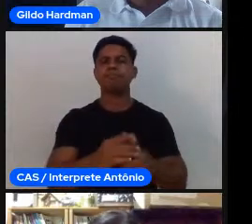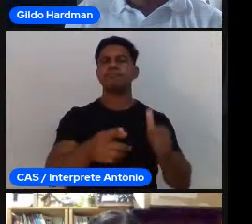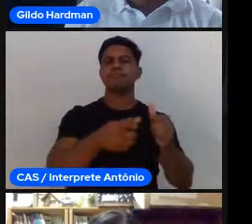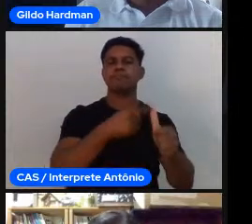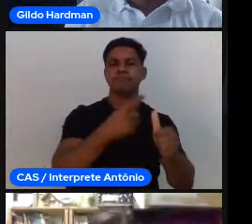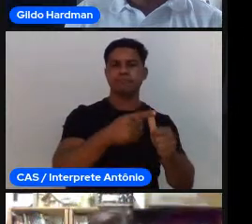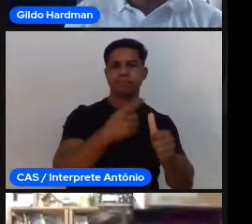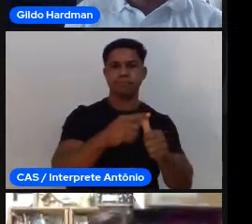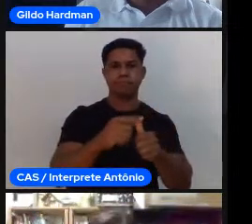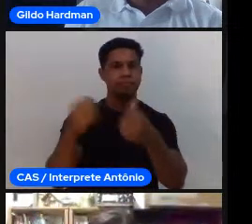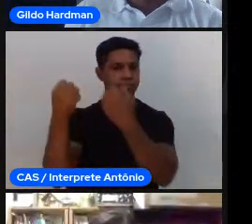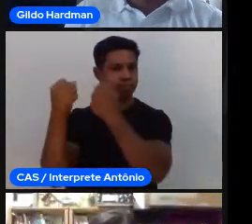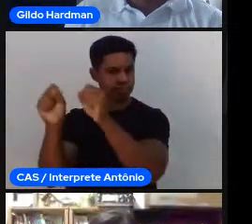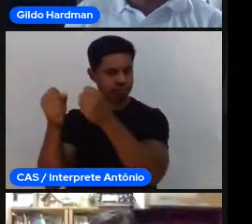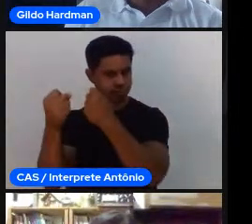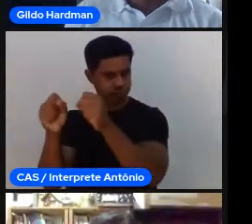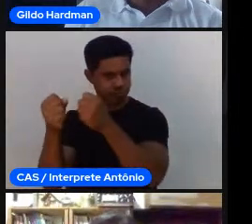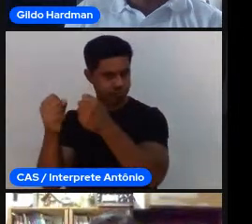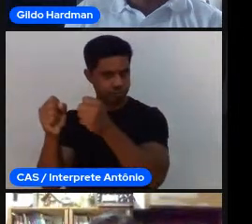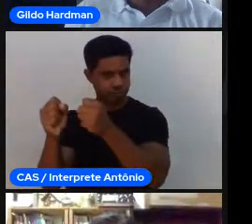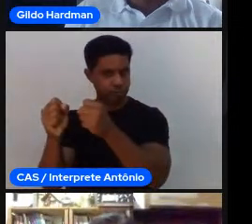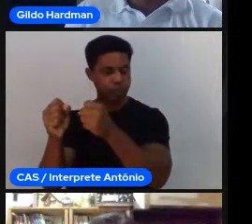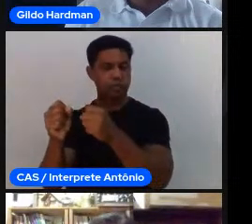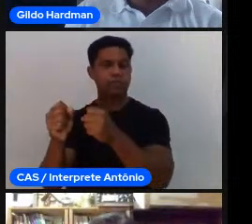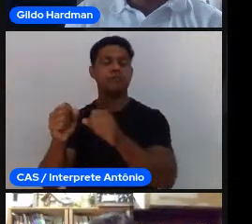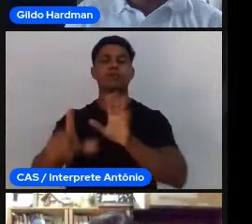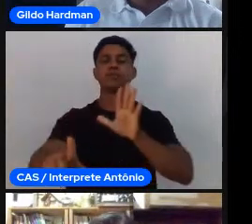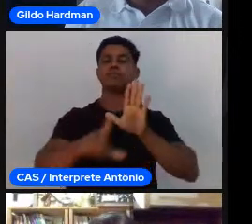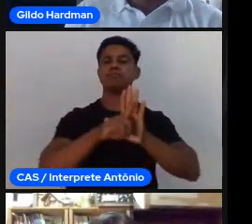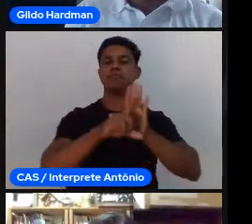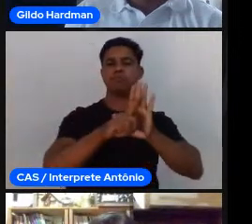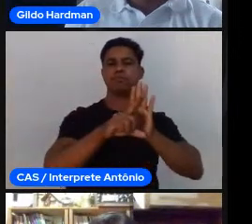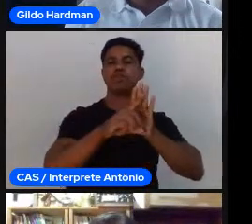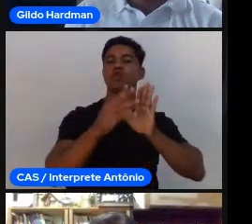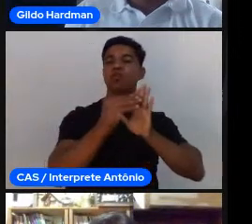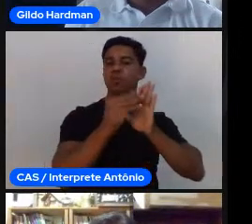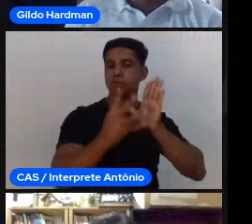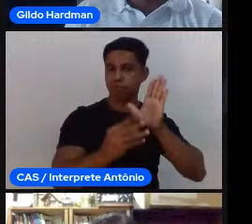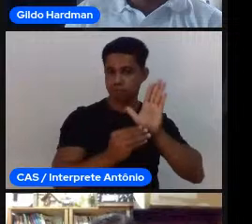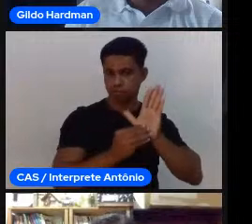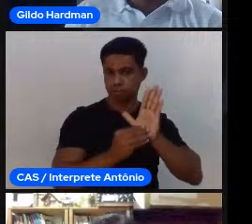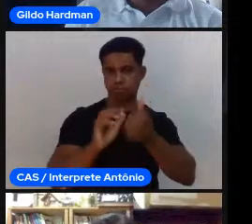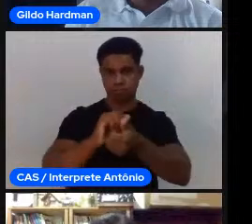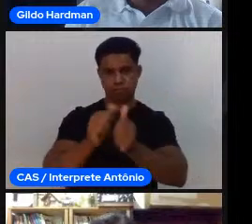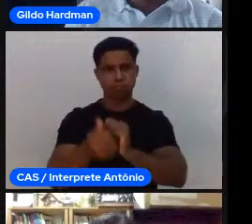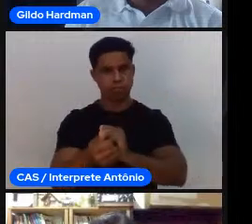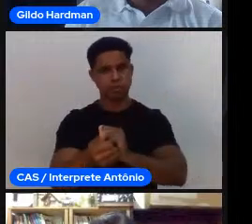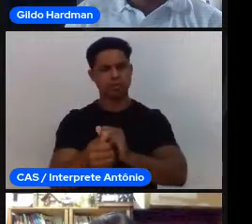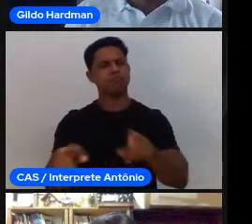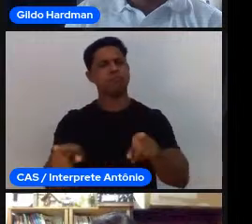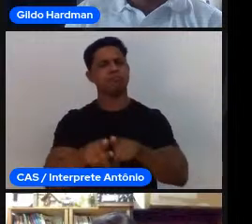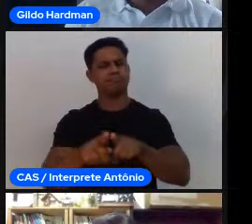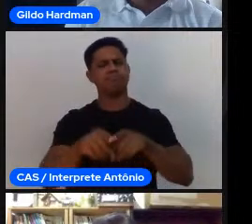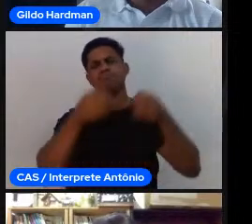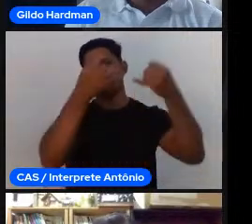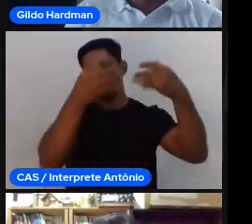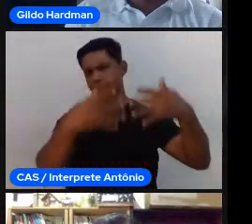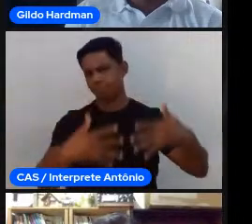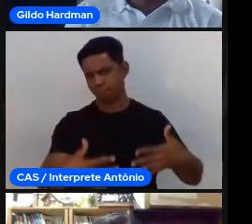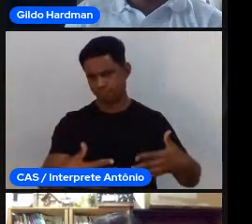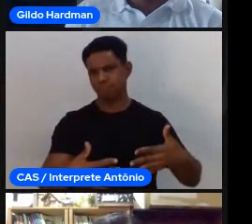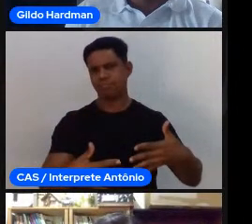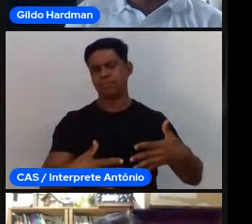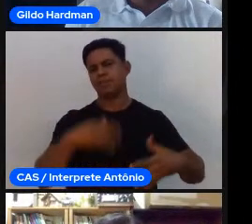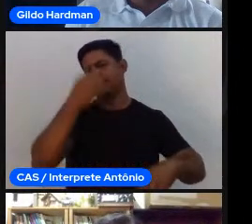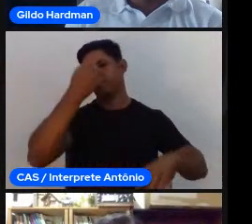física, que vai para além do conteúdo do esporte, né? E hoje a gente vai falar de pedagogia do esporte, por isso que eu vou tratar exclusivamente